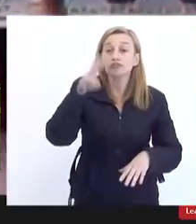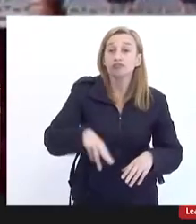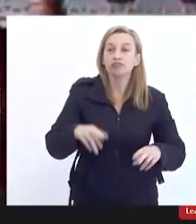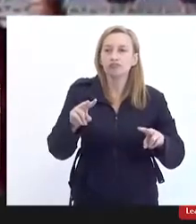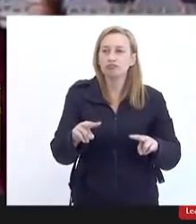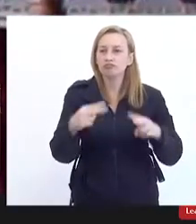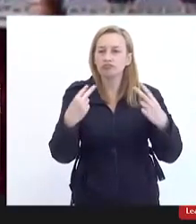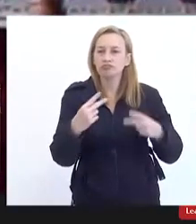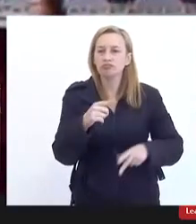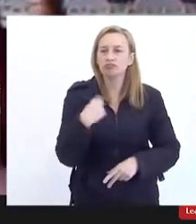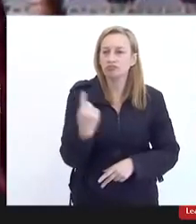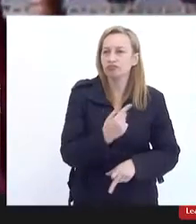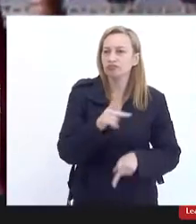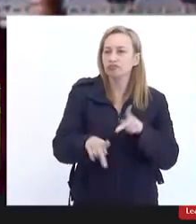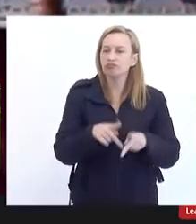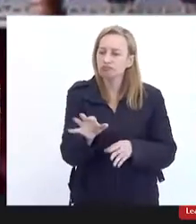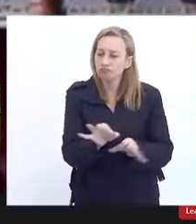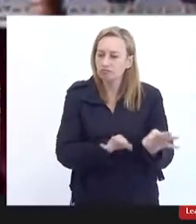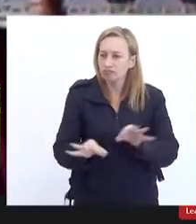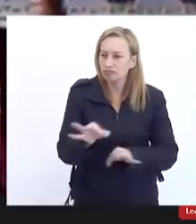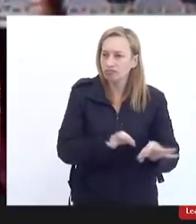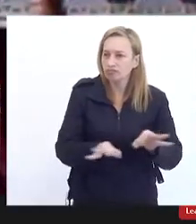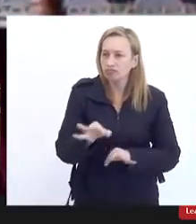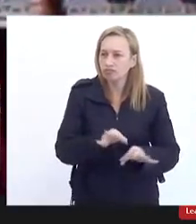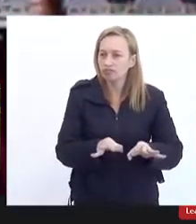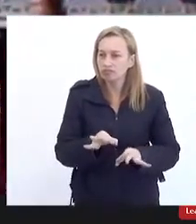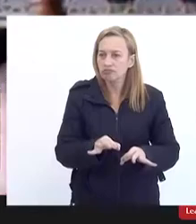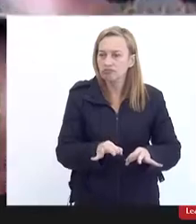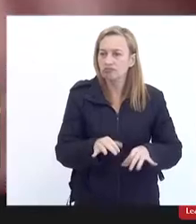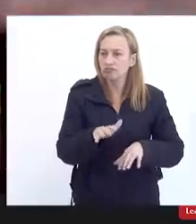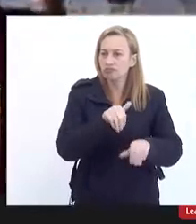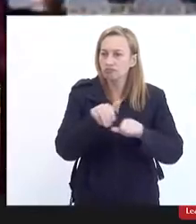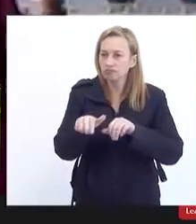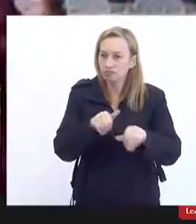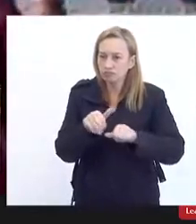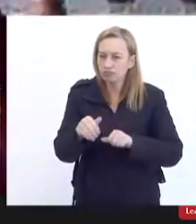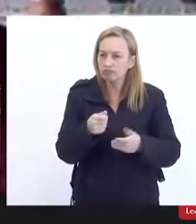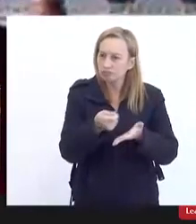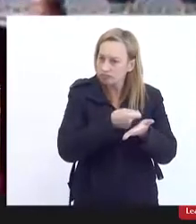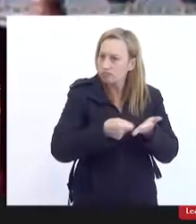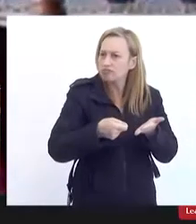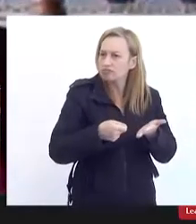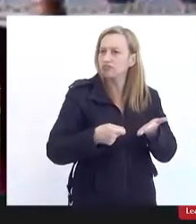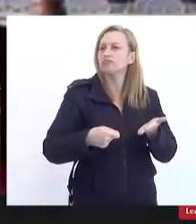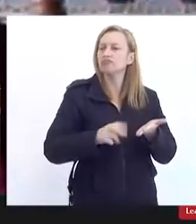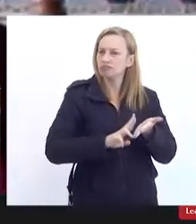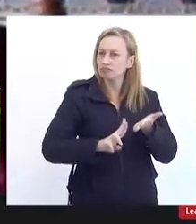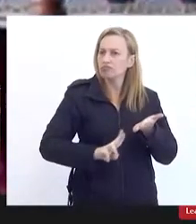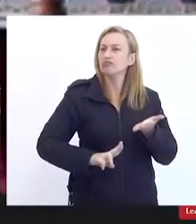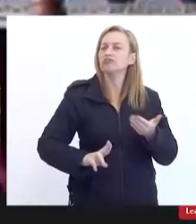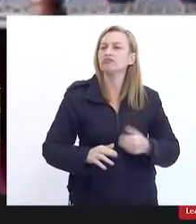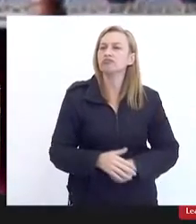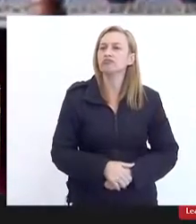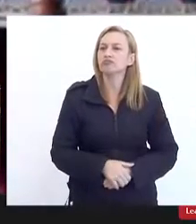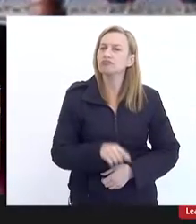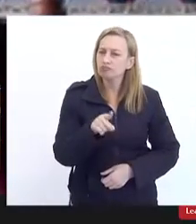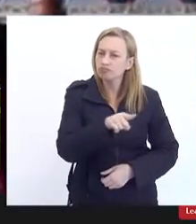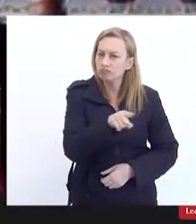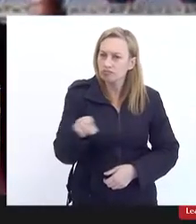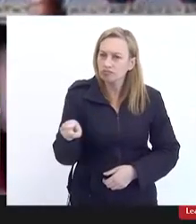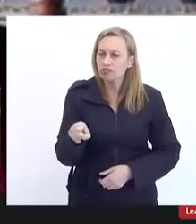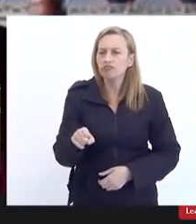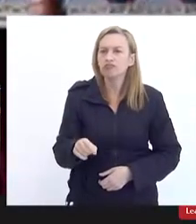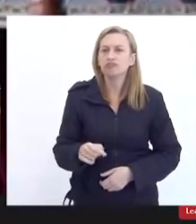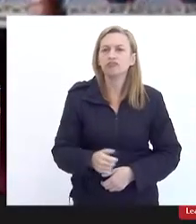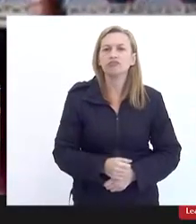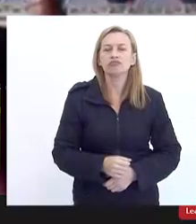ao nosso povo que se organize eu acho que a Rejane chama para um abaixo-assinado mesmo sabe que vocês que